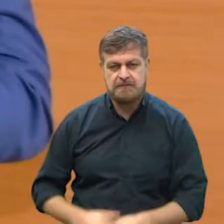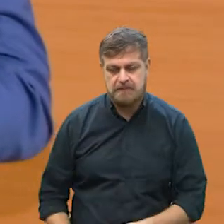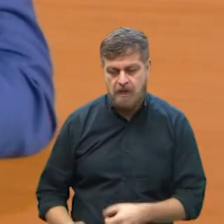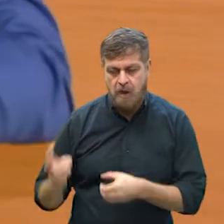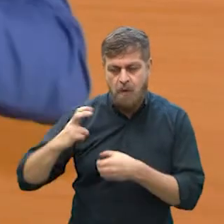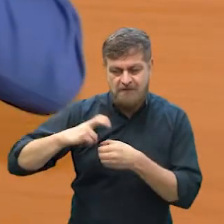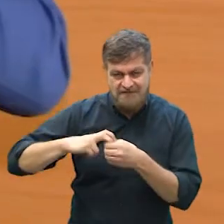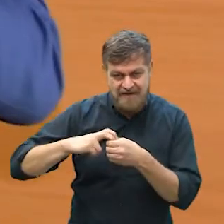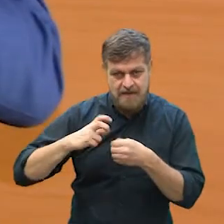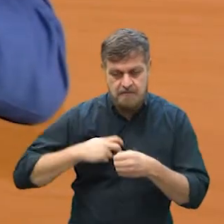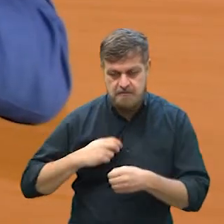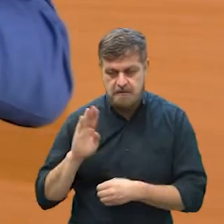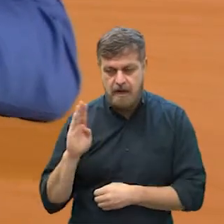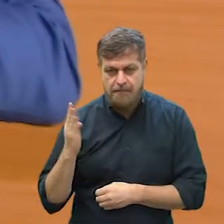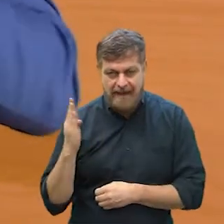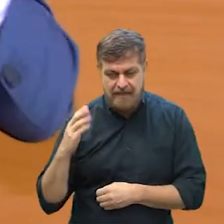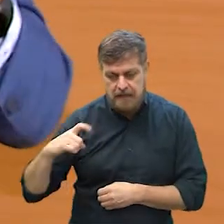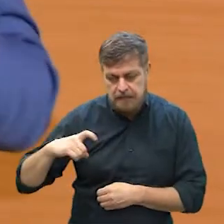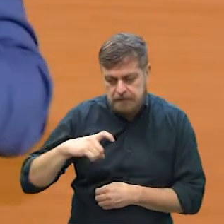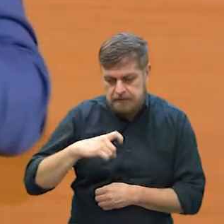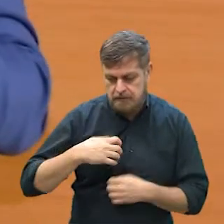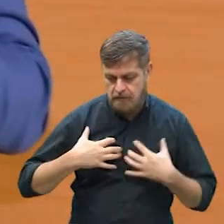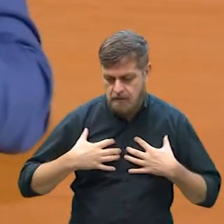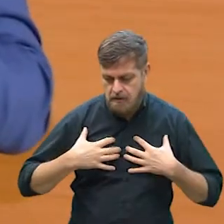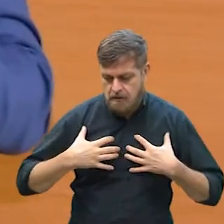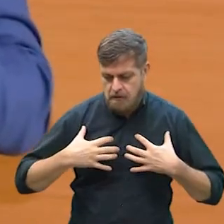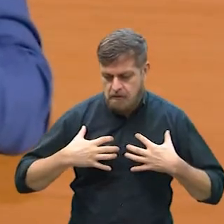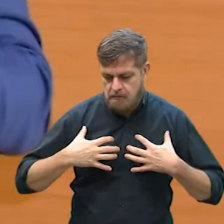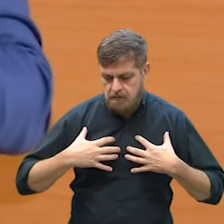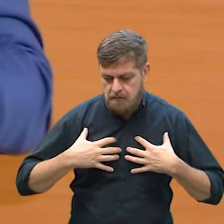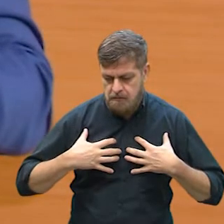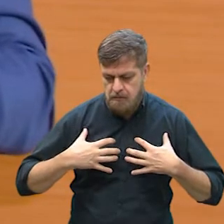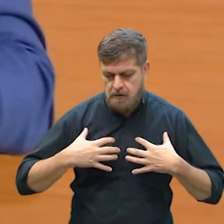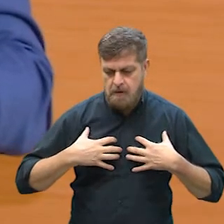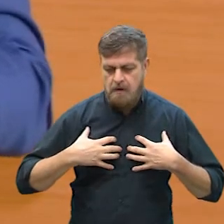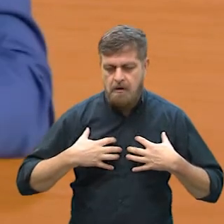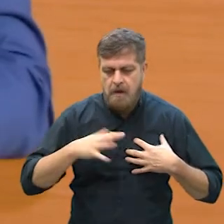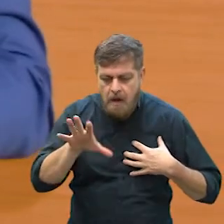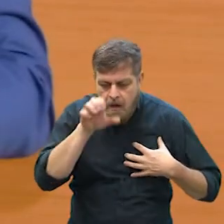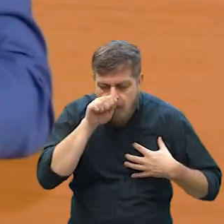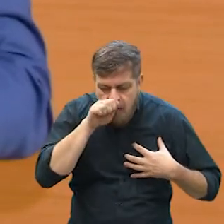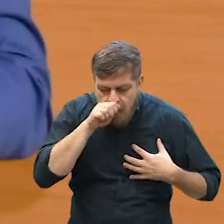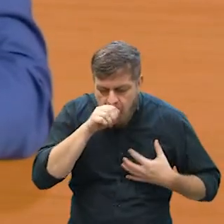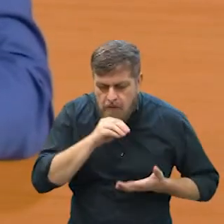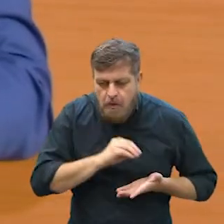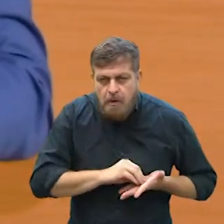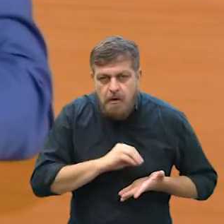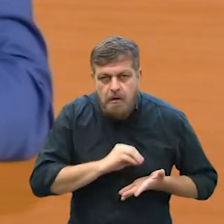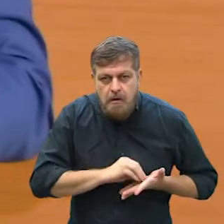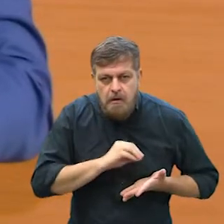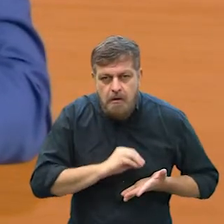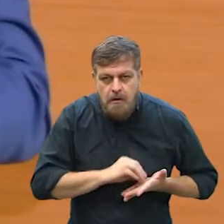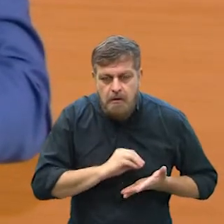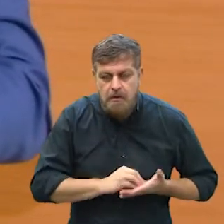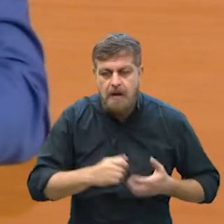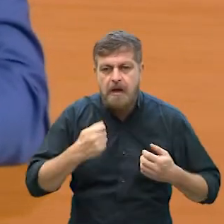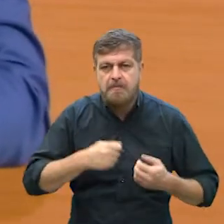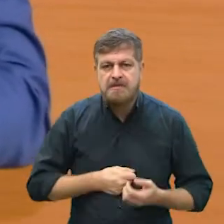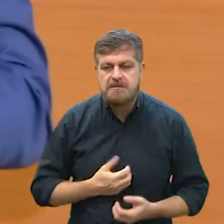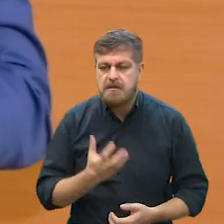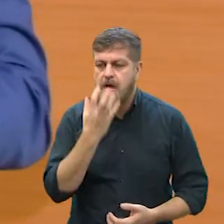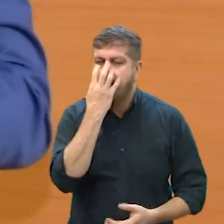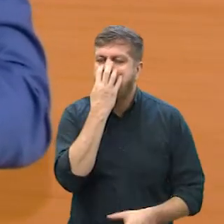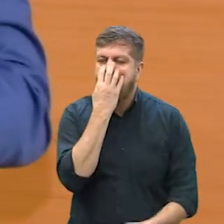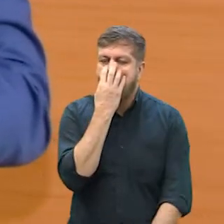Onde o vírus, onde a bactéria já começa a tomar conta do pulmão, e aí, muitas vezes, precisa ser